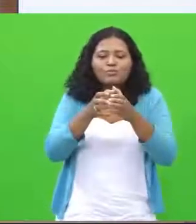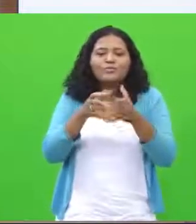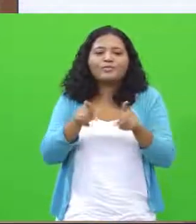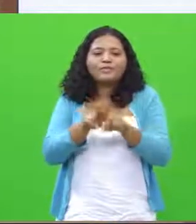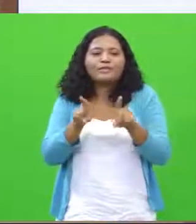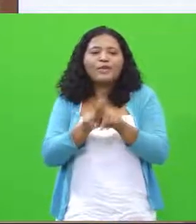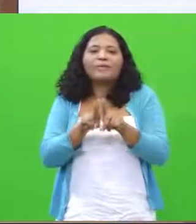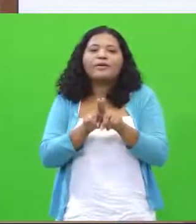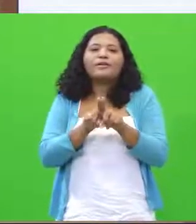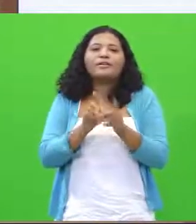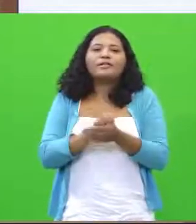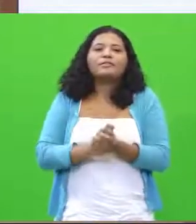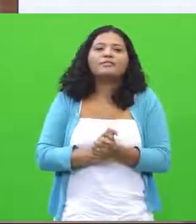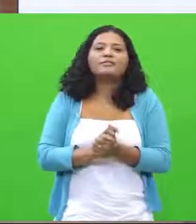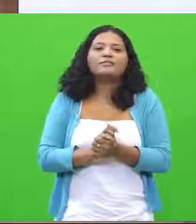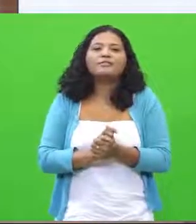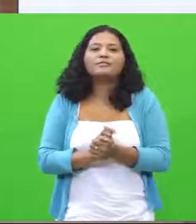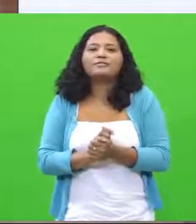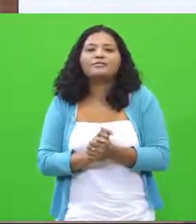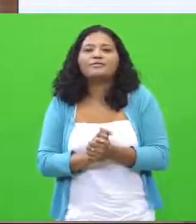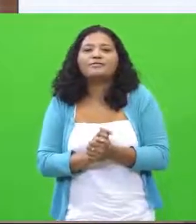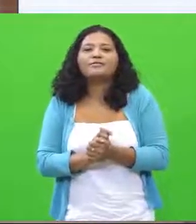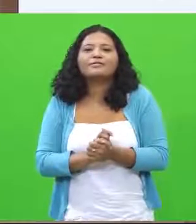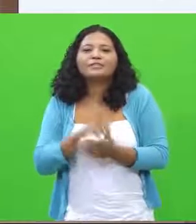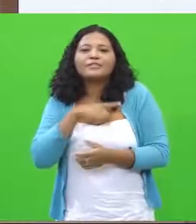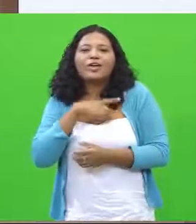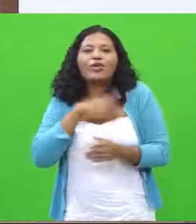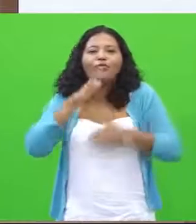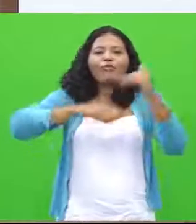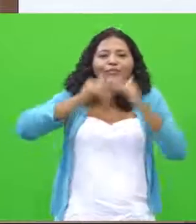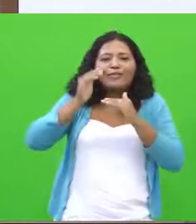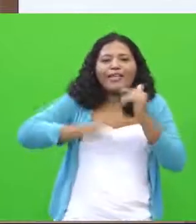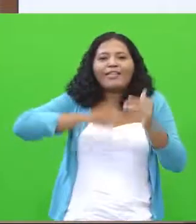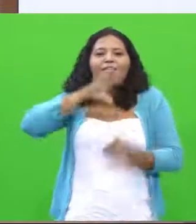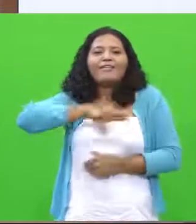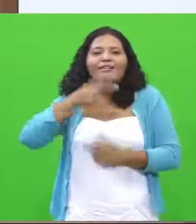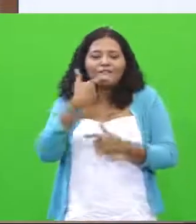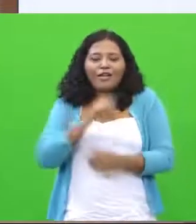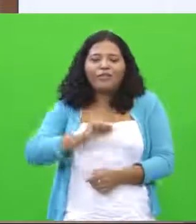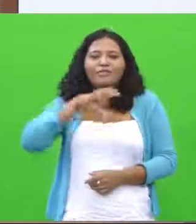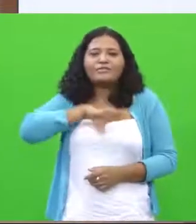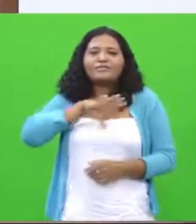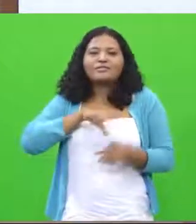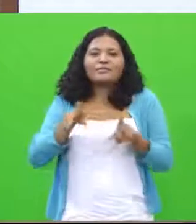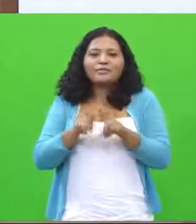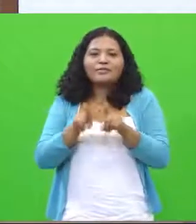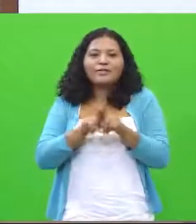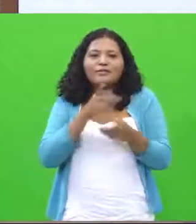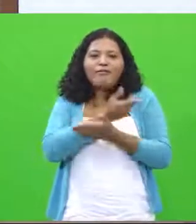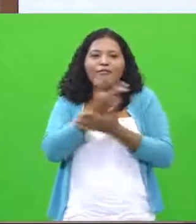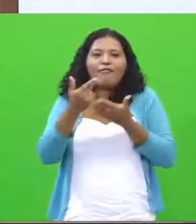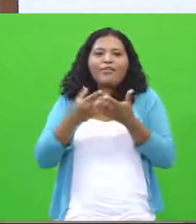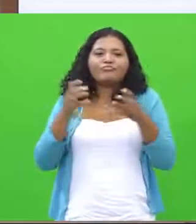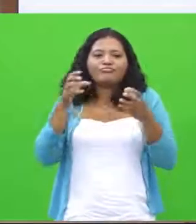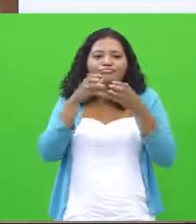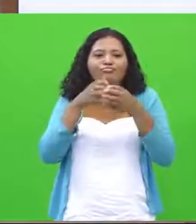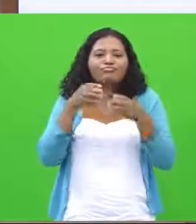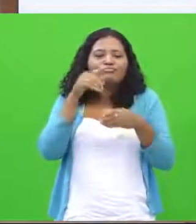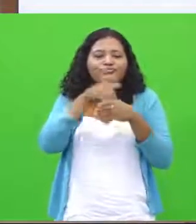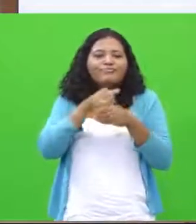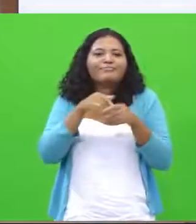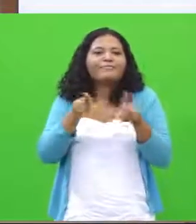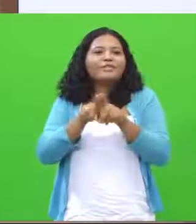um GT de língua portuguesa, que ele tem várias integrantes. E acreditamos, assim,